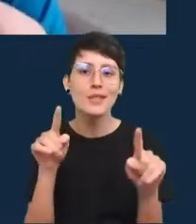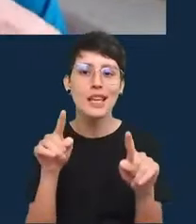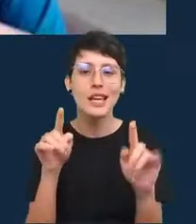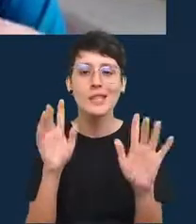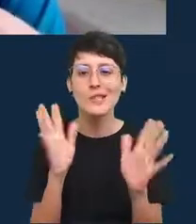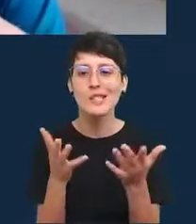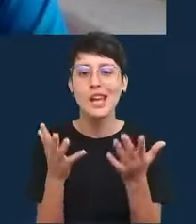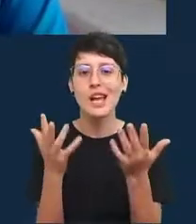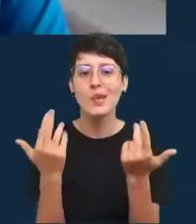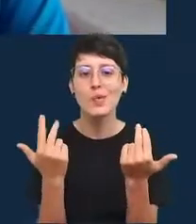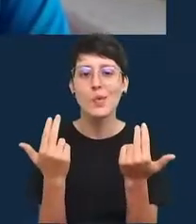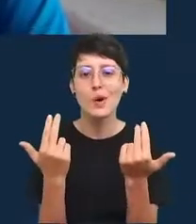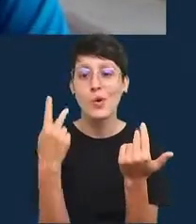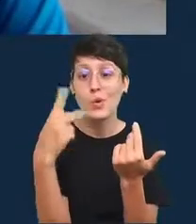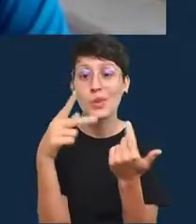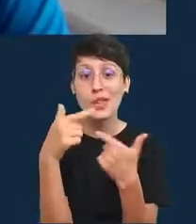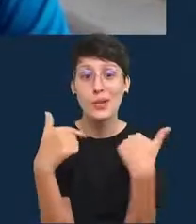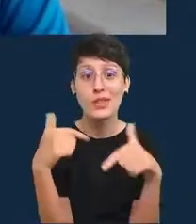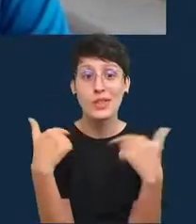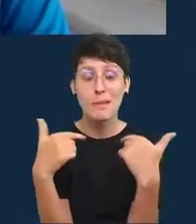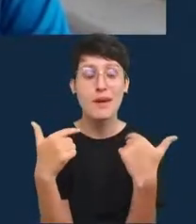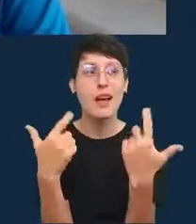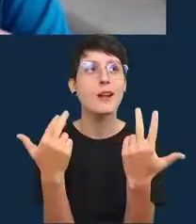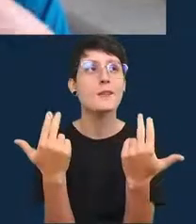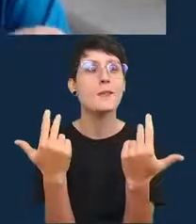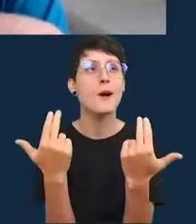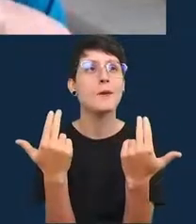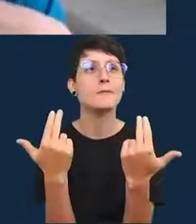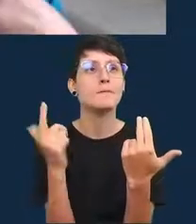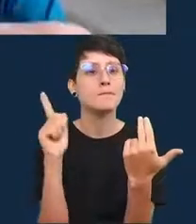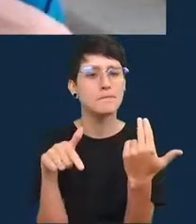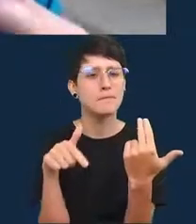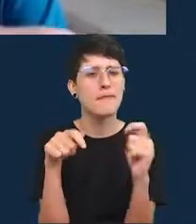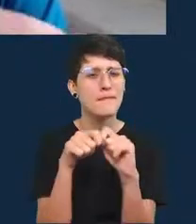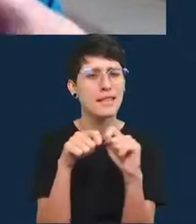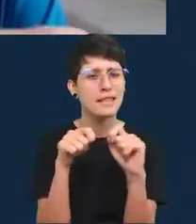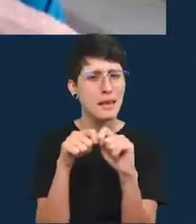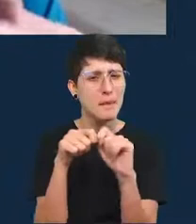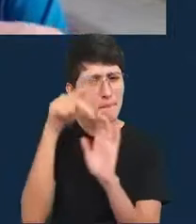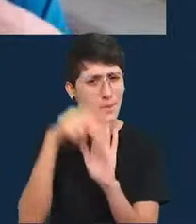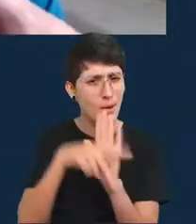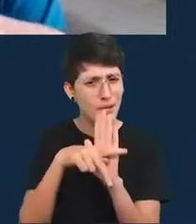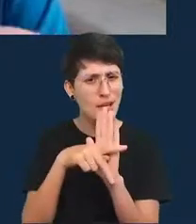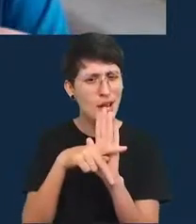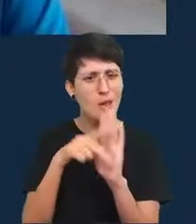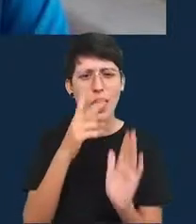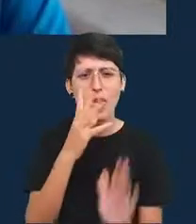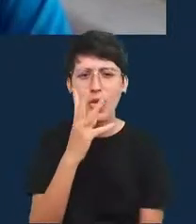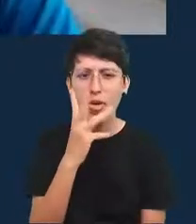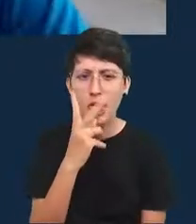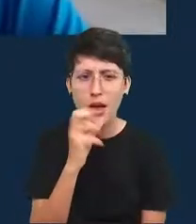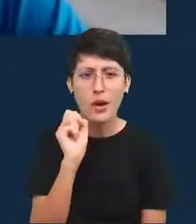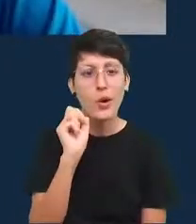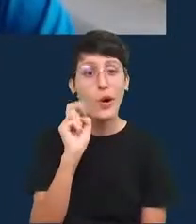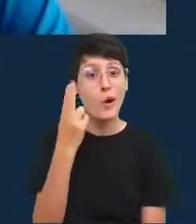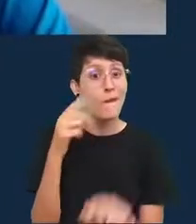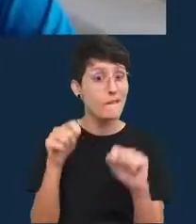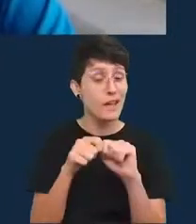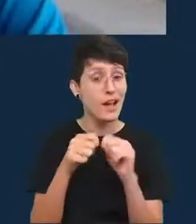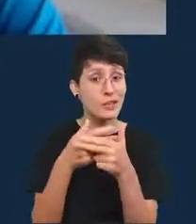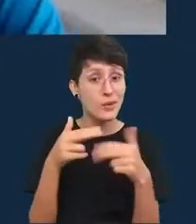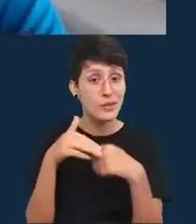o seu trabalho é fazer esses projetos longos ou vocês fazem também coisas mais